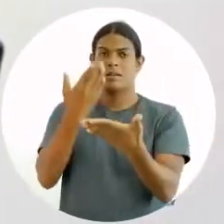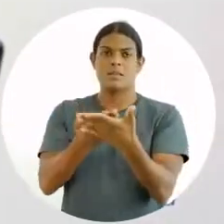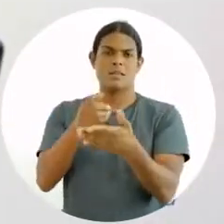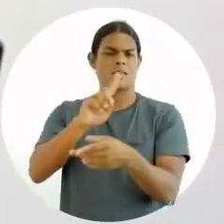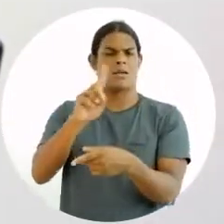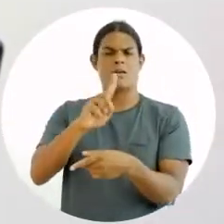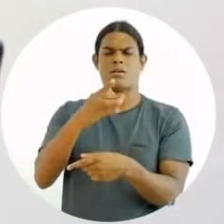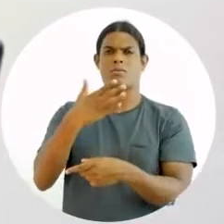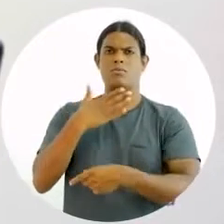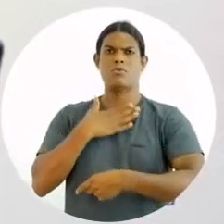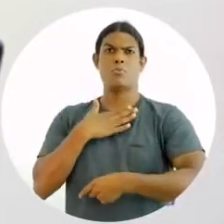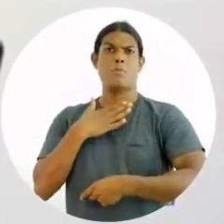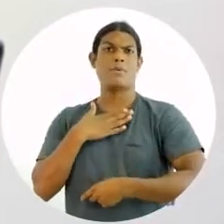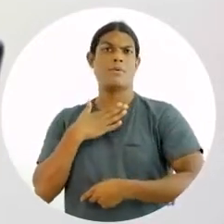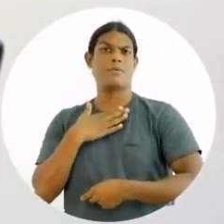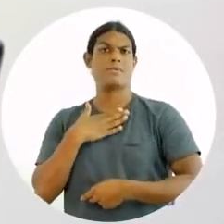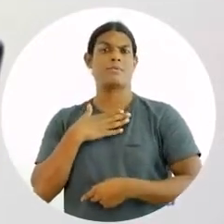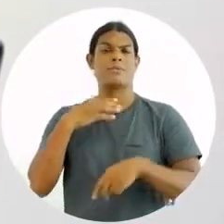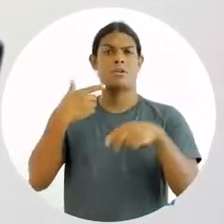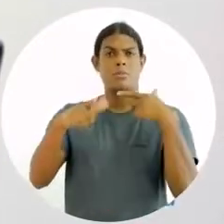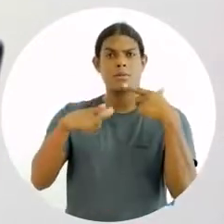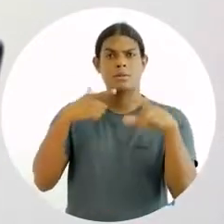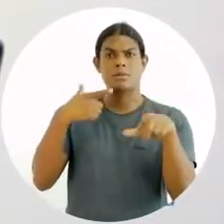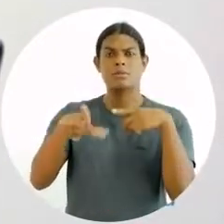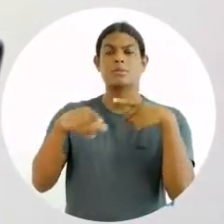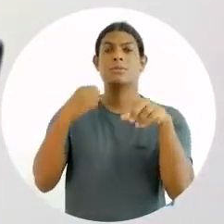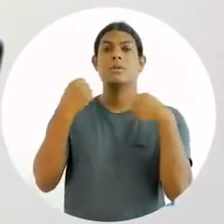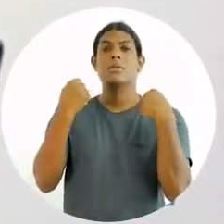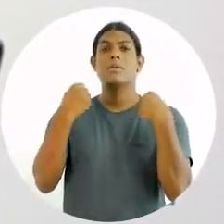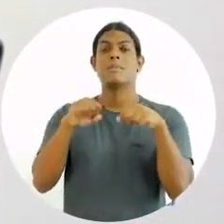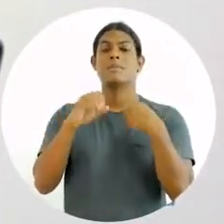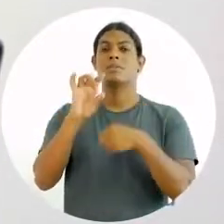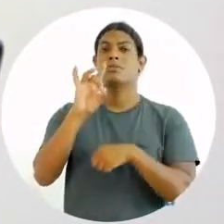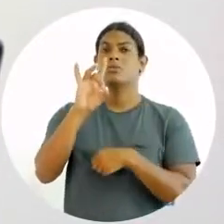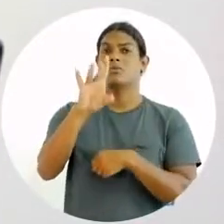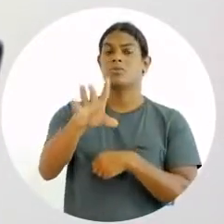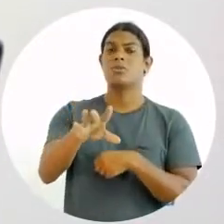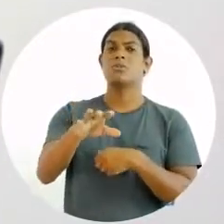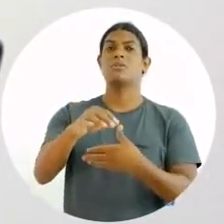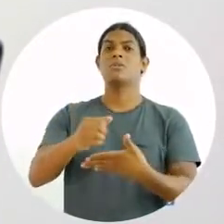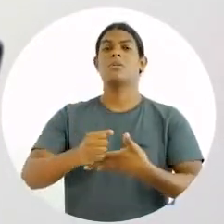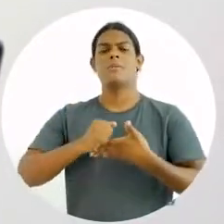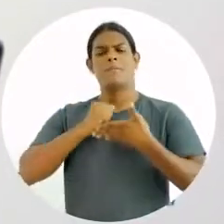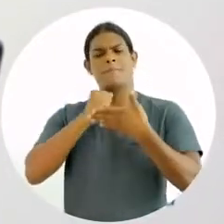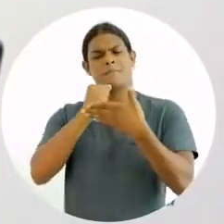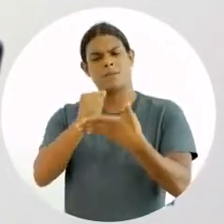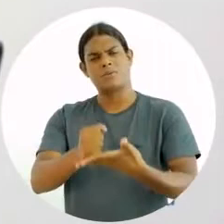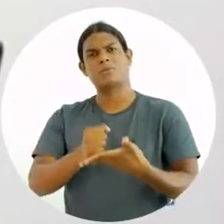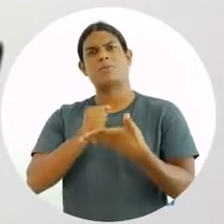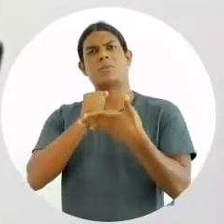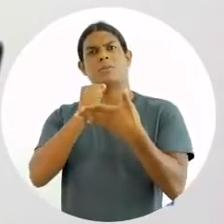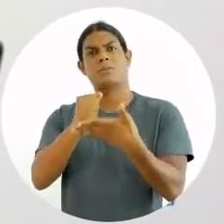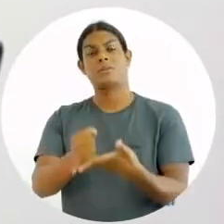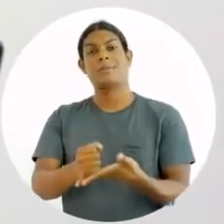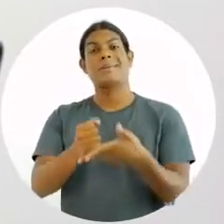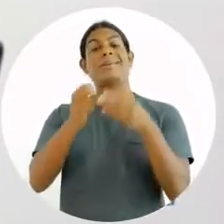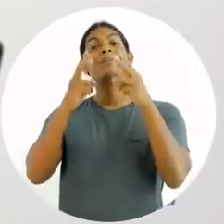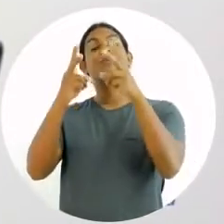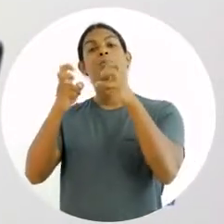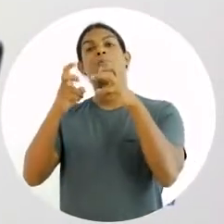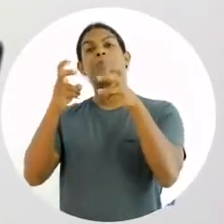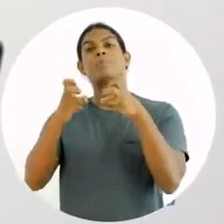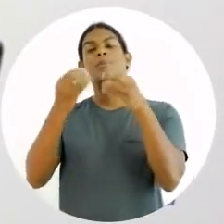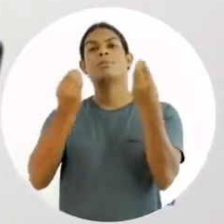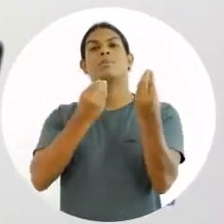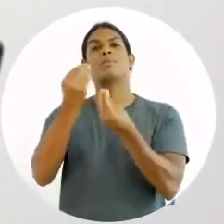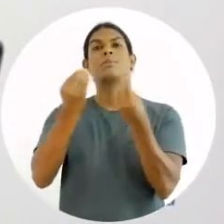pessoal, os meus funcionários, eles precisam apenas ser motivados. Então, veja como pode diferenciar